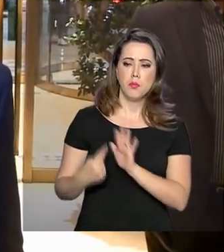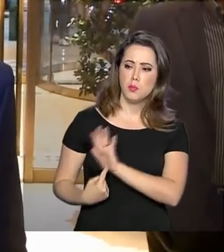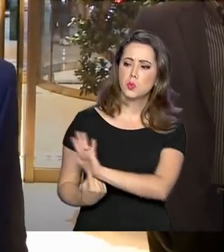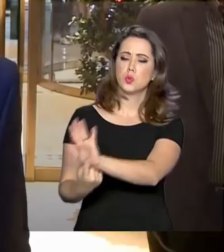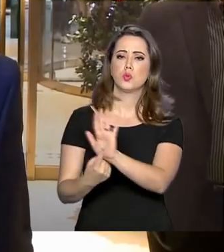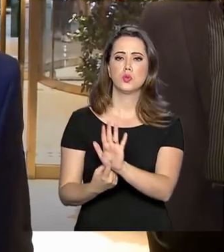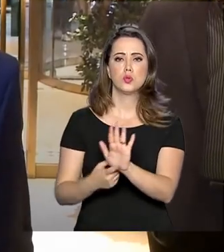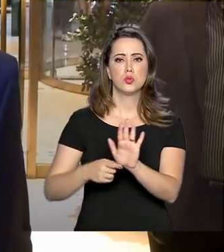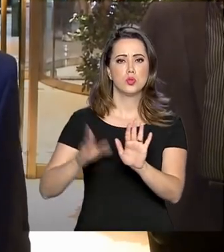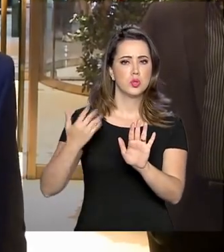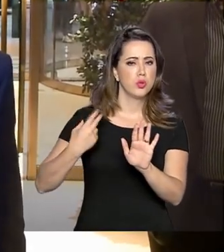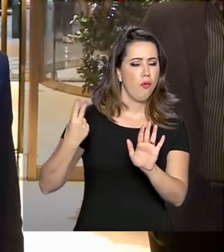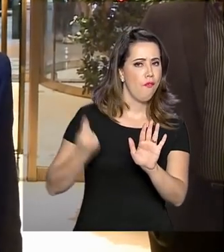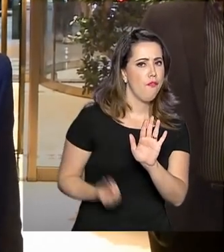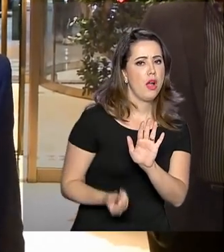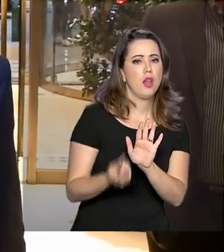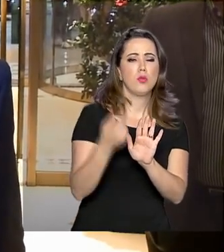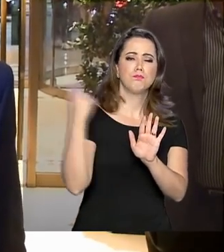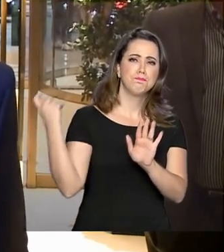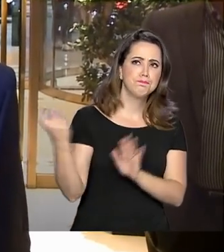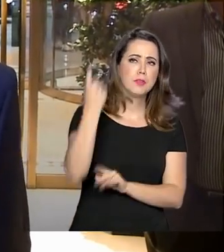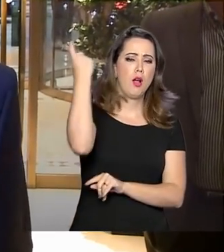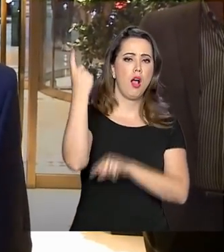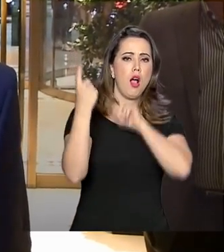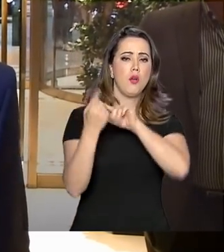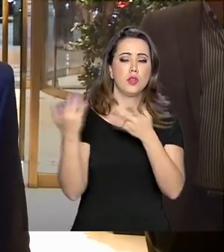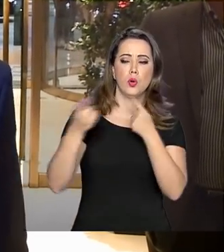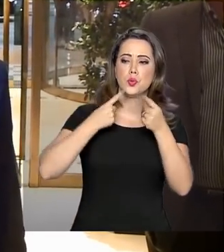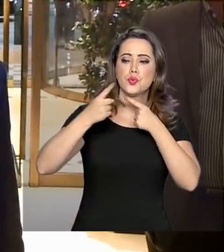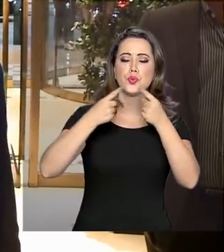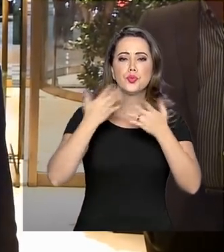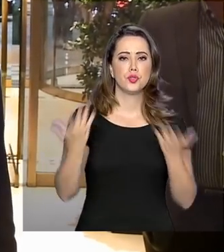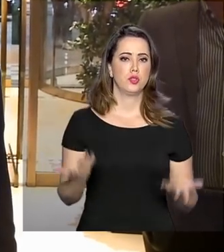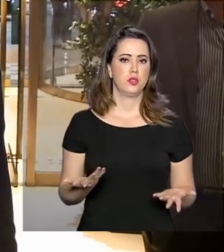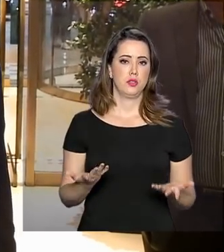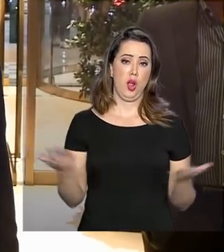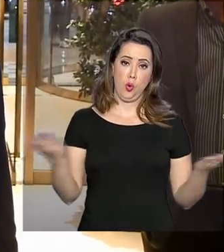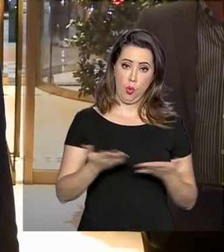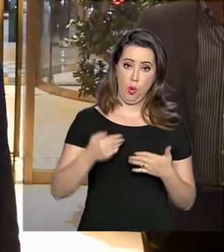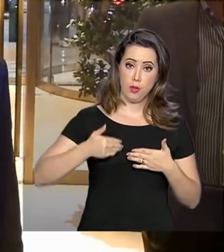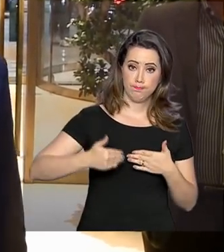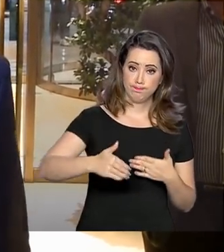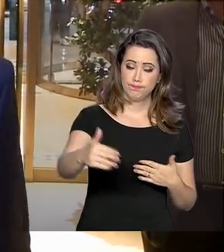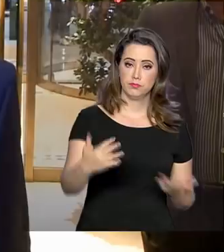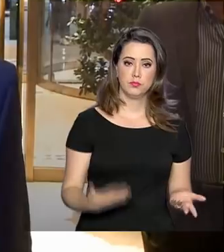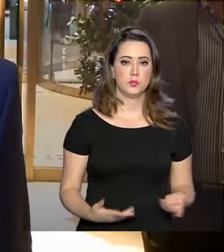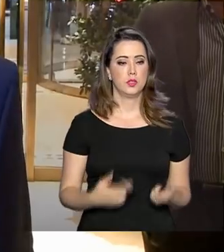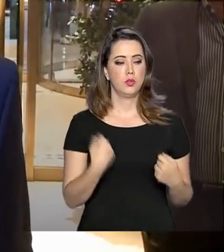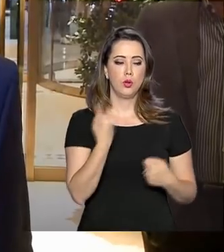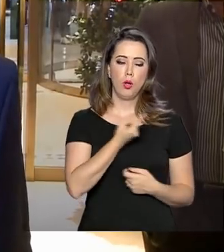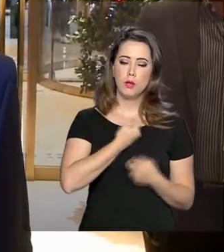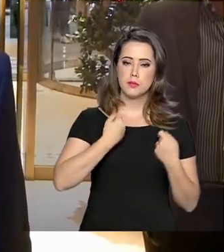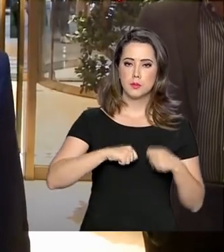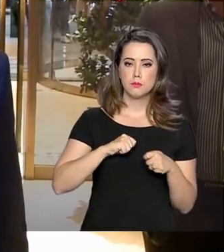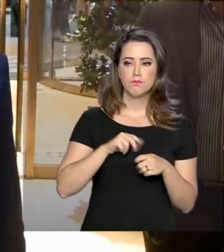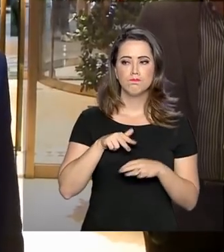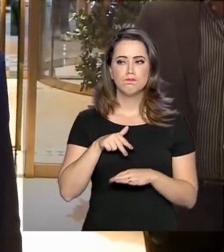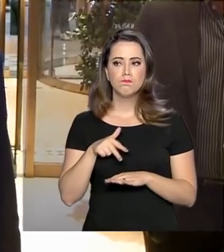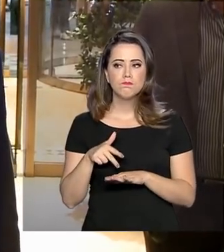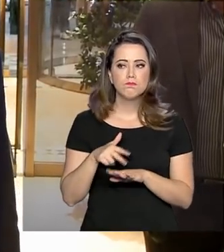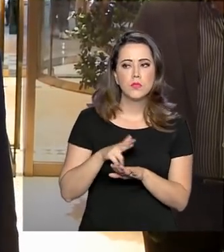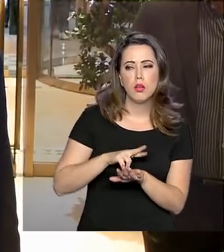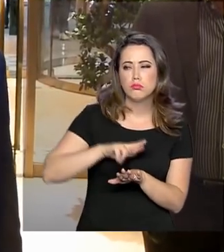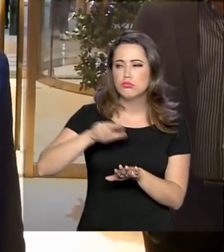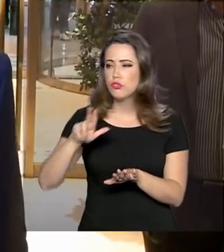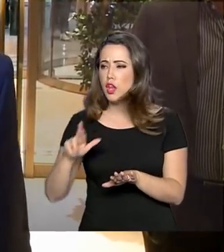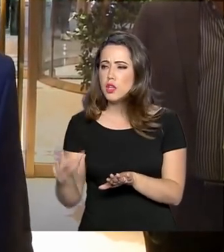o sarrafo lá em cima e agora eles vão começar a discutir. Então a gente tem que ter, como eu falei aqui, flexibilidade. A gente não pode